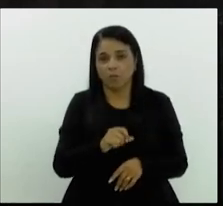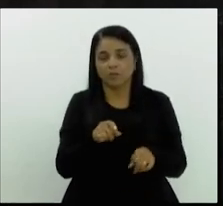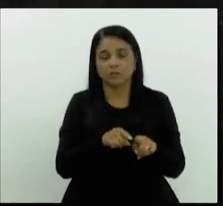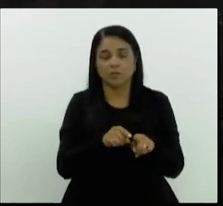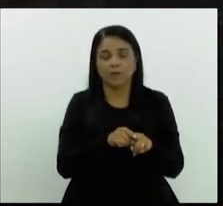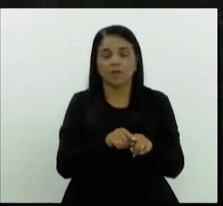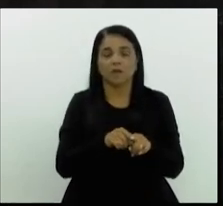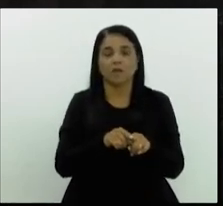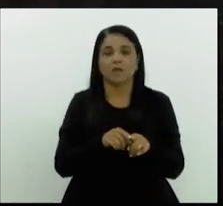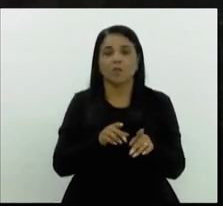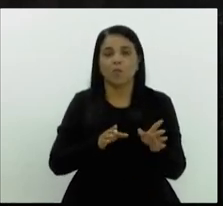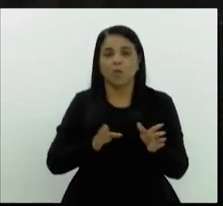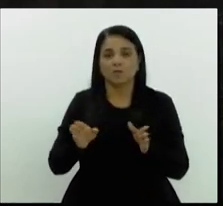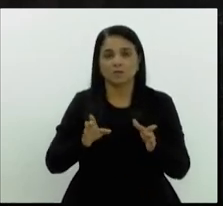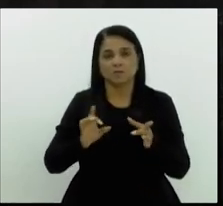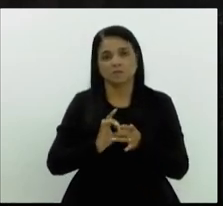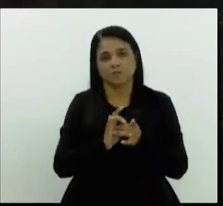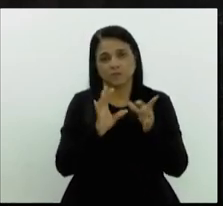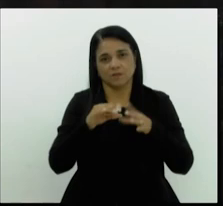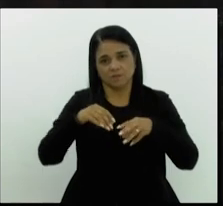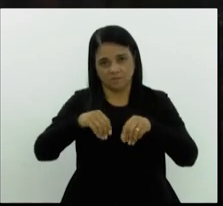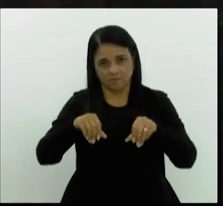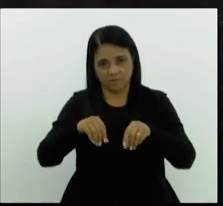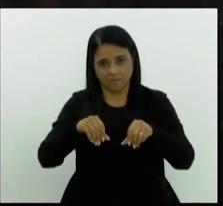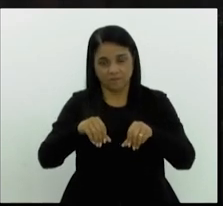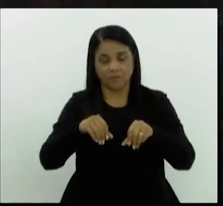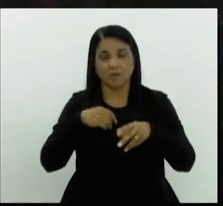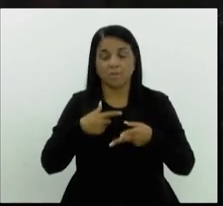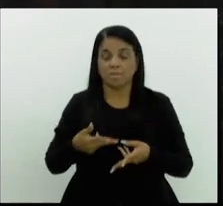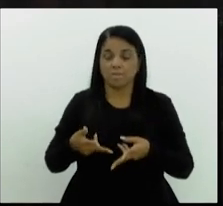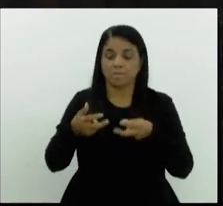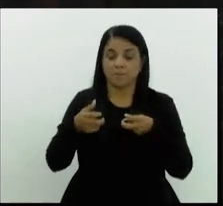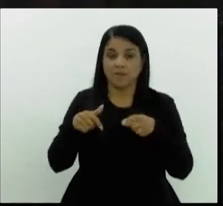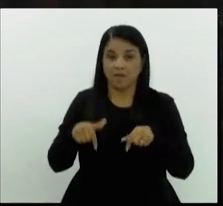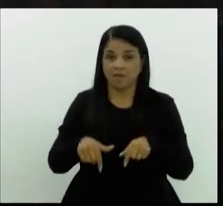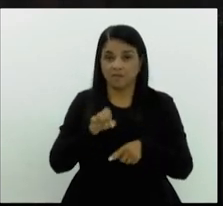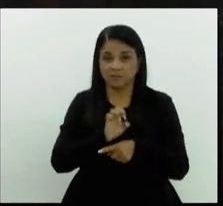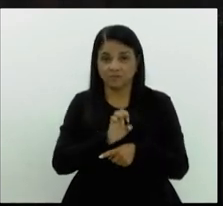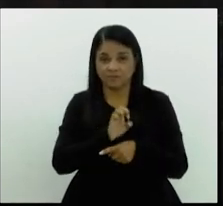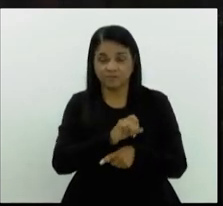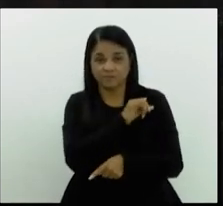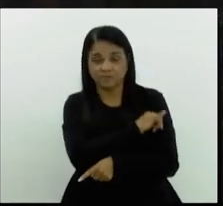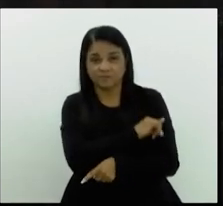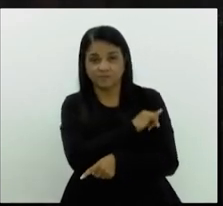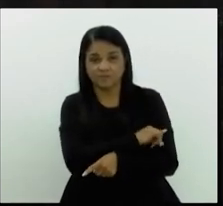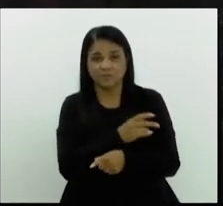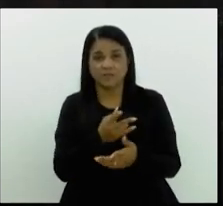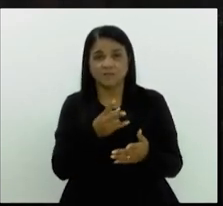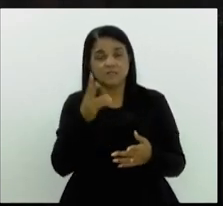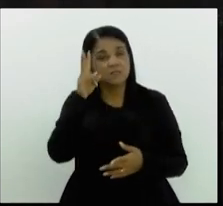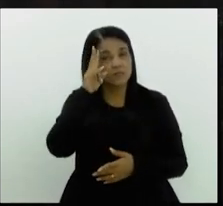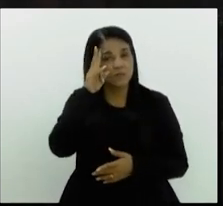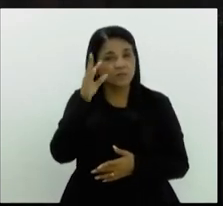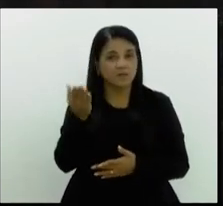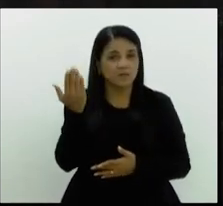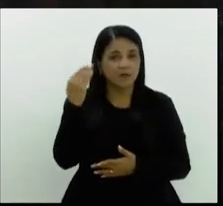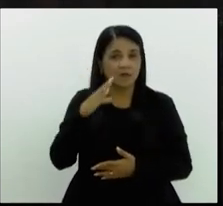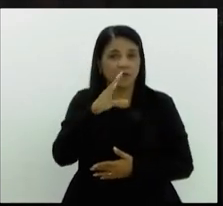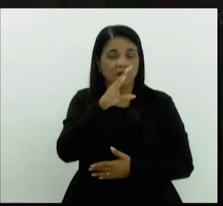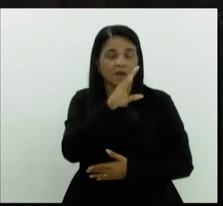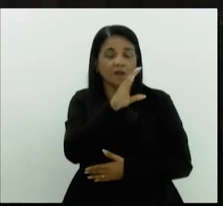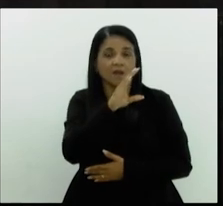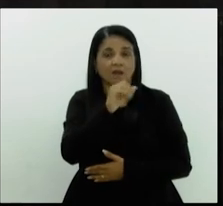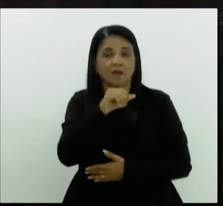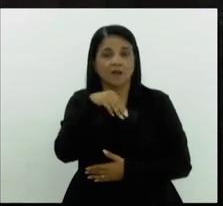democrático à terra. Nós vimos isso acontecer aqui no estado do Rio de Janeiro na última segunda-feira em Campos dos